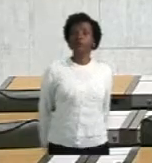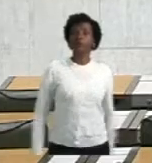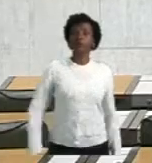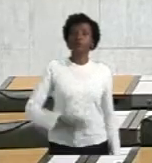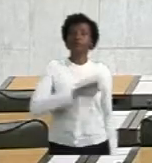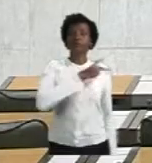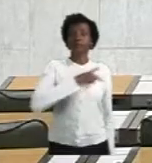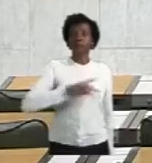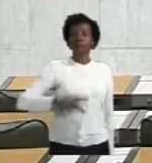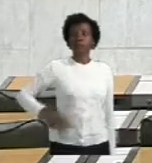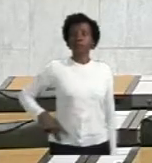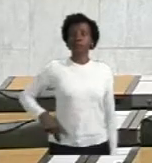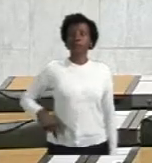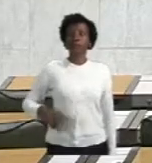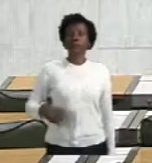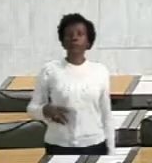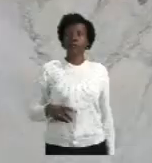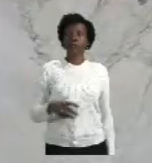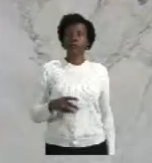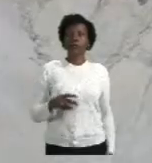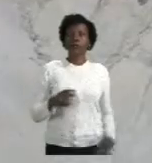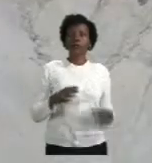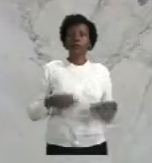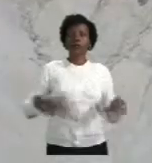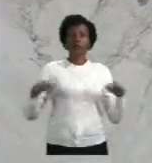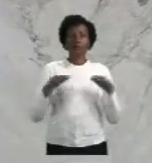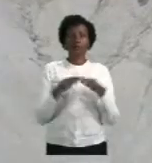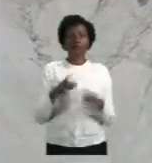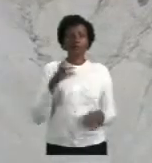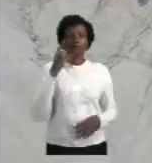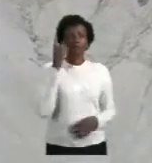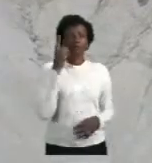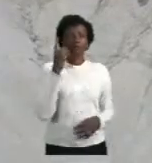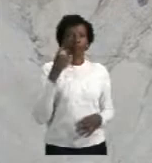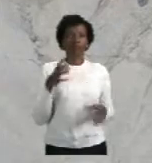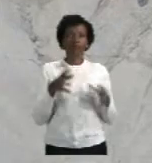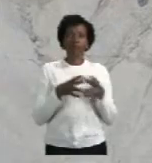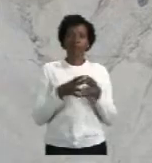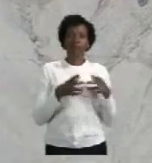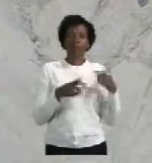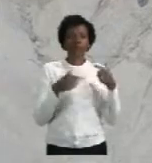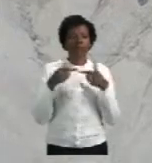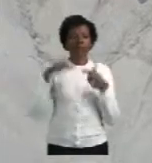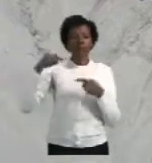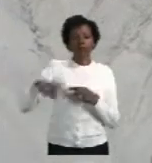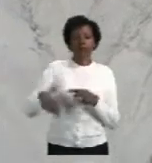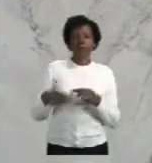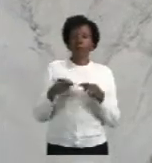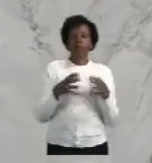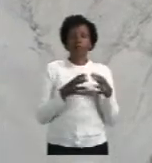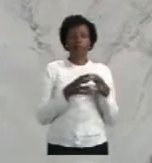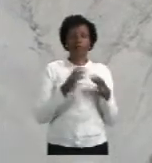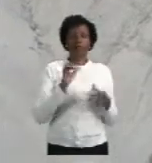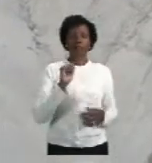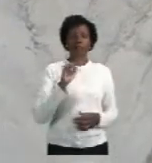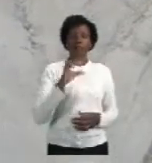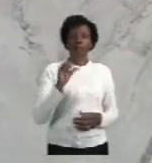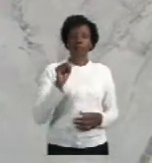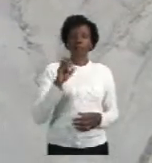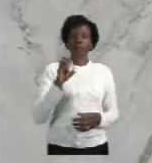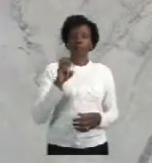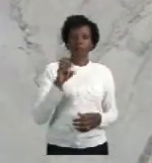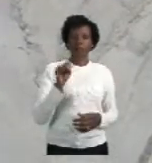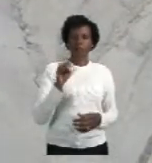Senhor presidente, senhores e senhoras deputadas, funcionários, assessores que estão aqui nesse plenário, a todos que chegaram, sejam bem-vindos,